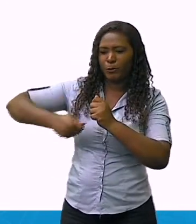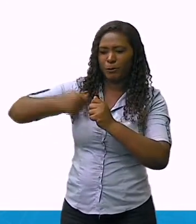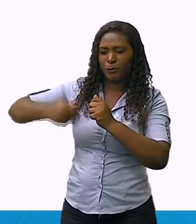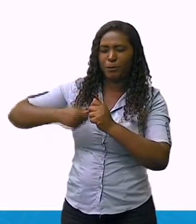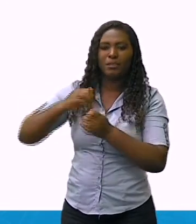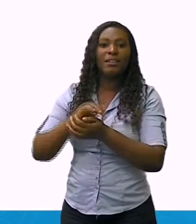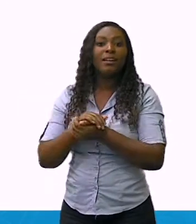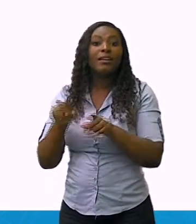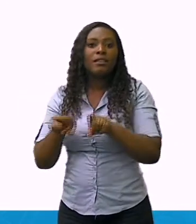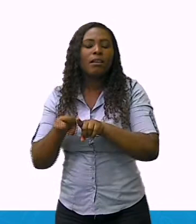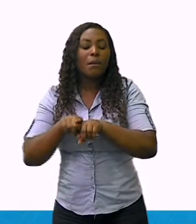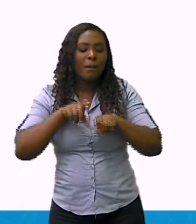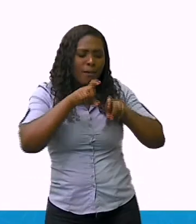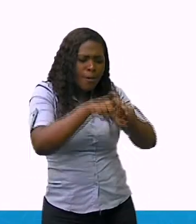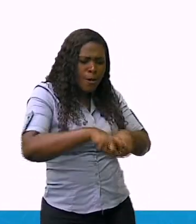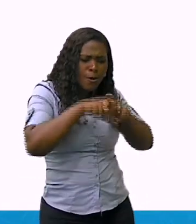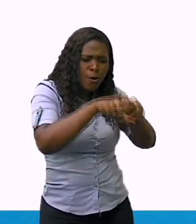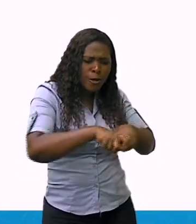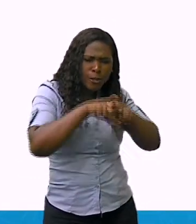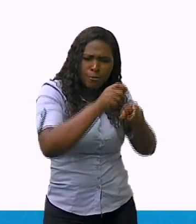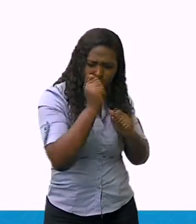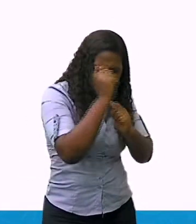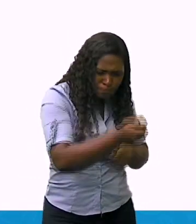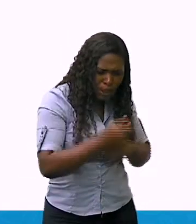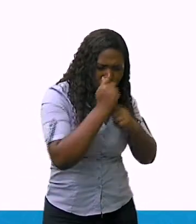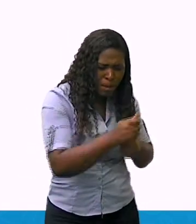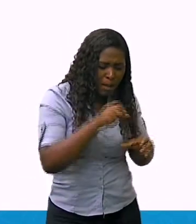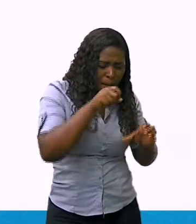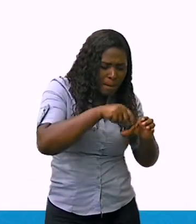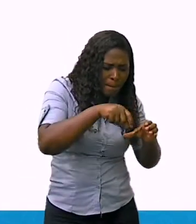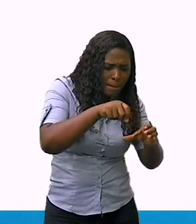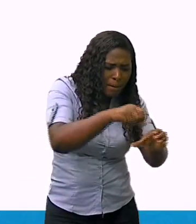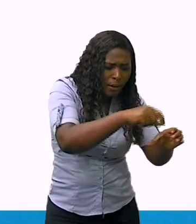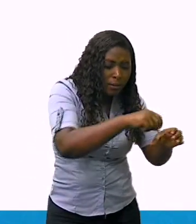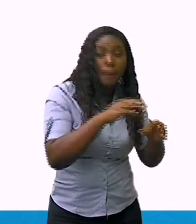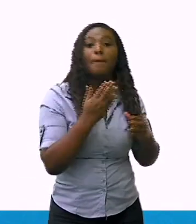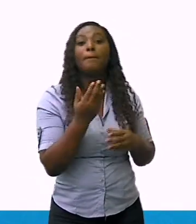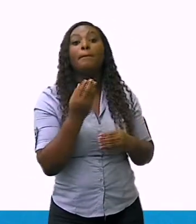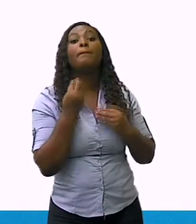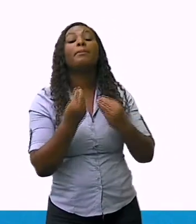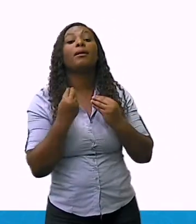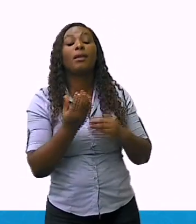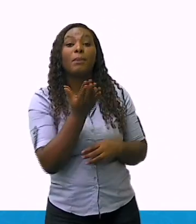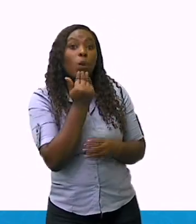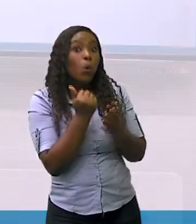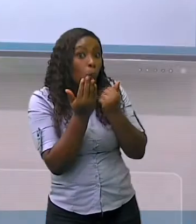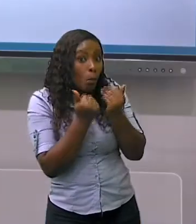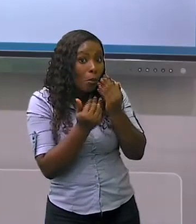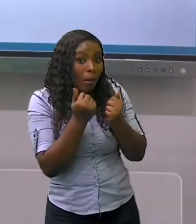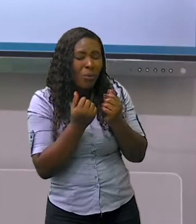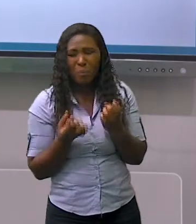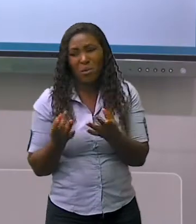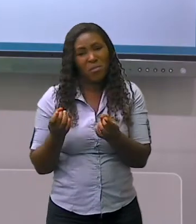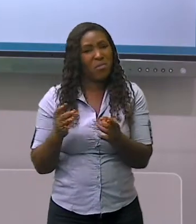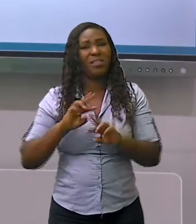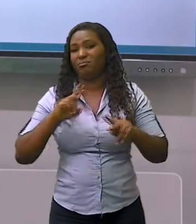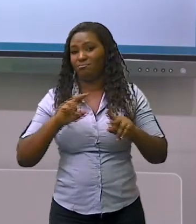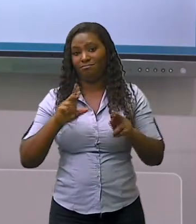consumo. Estes povos, como você pode perceber na imagem, eles possuem características